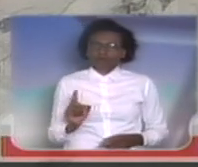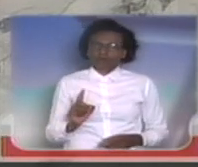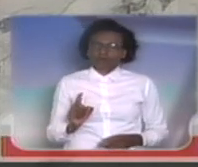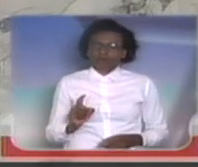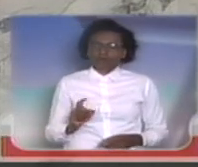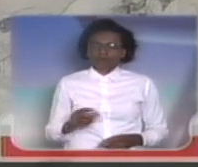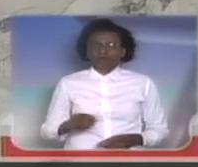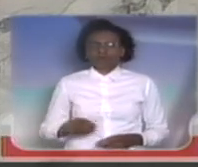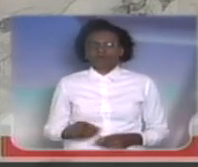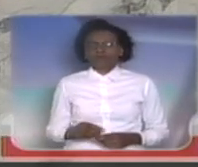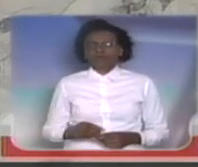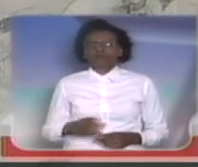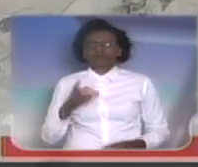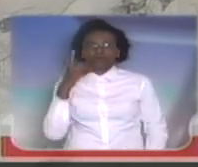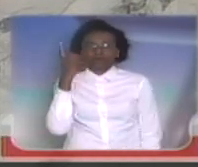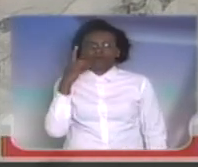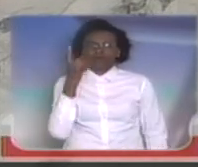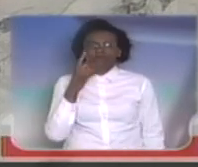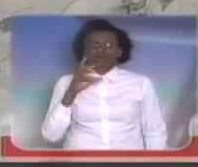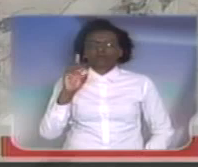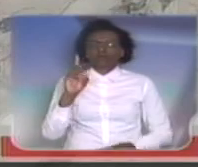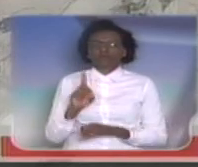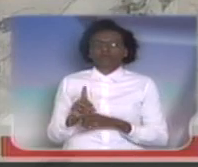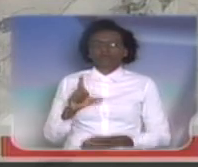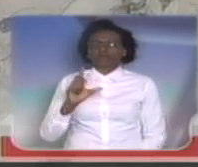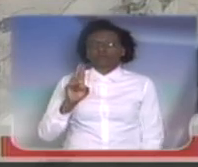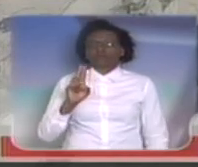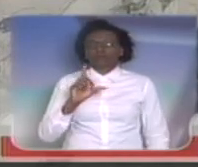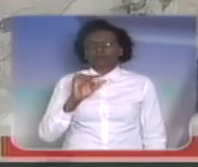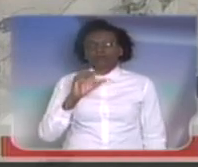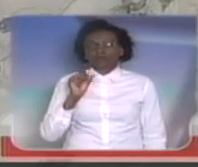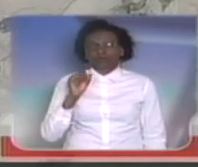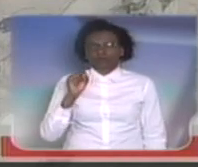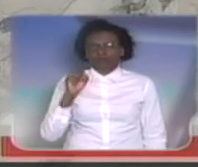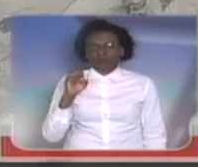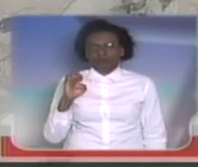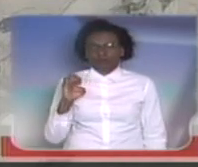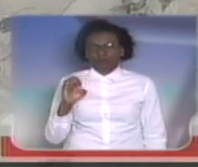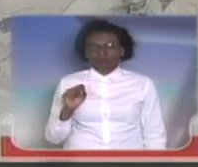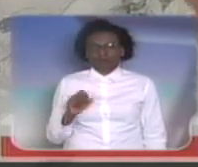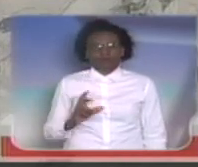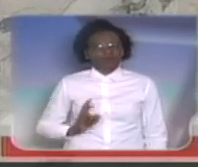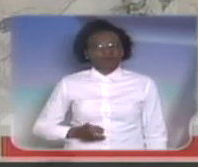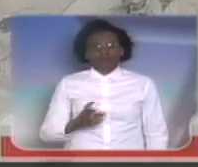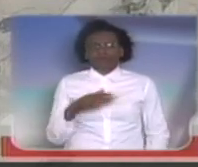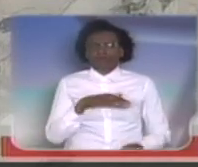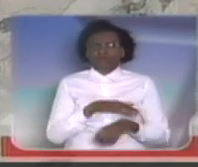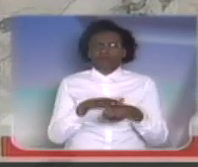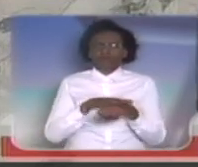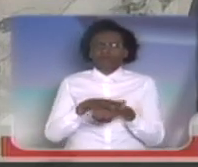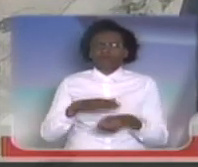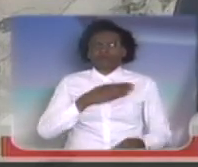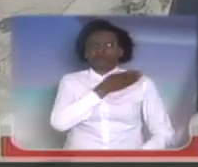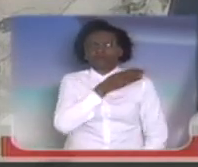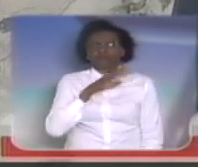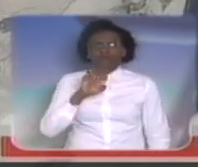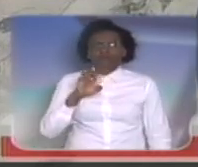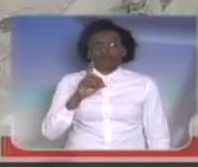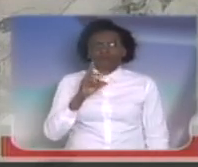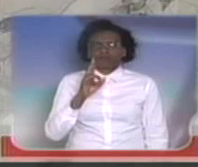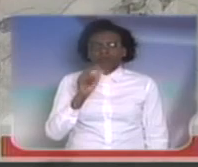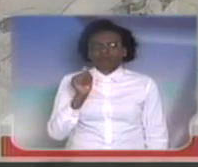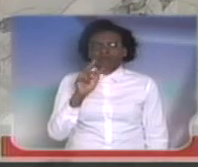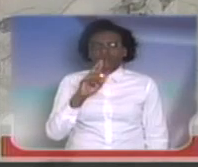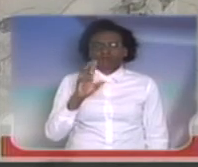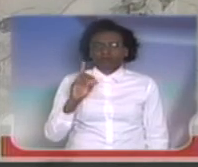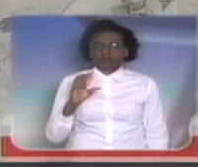bastasse isso, deputado doutor Ulisses. Eu estive em conversa com o coronel Eduardo, que agora está fora do Brasil, e ele me falou